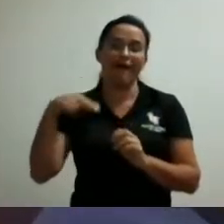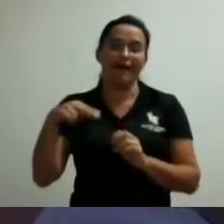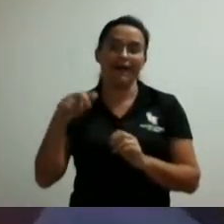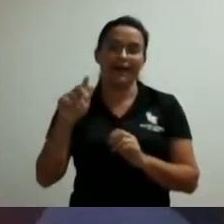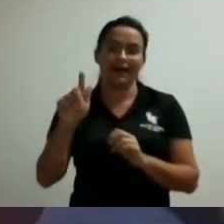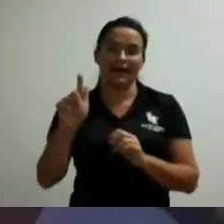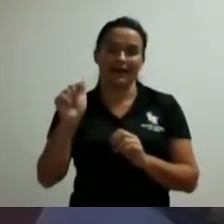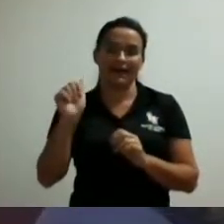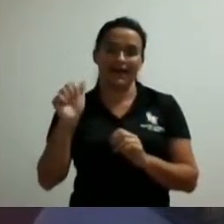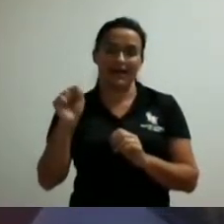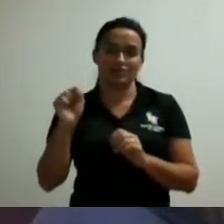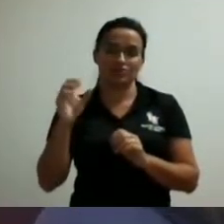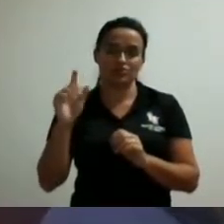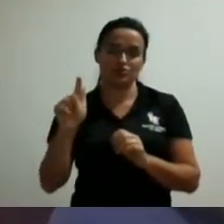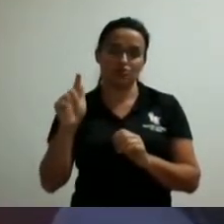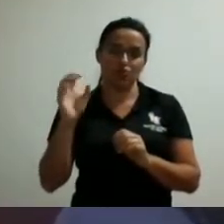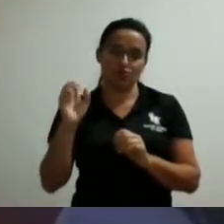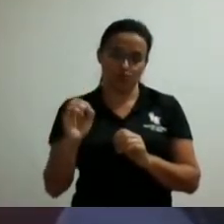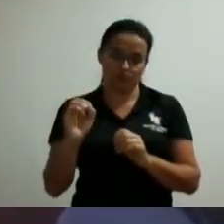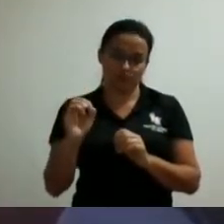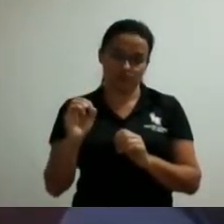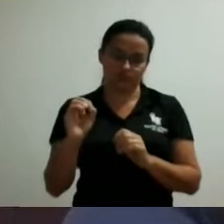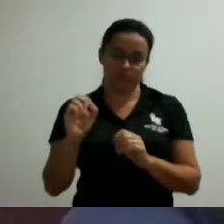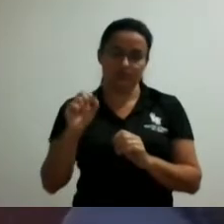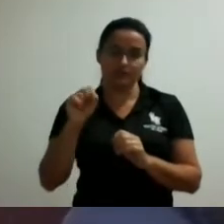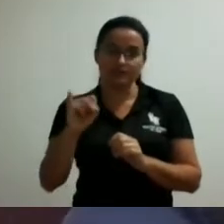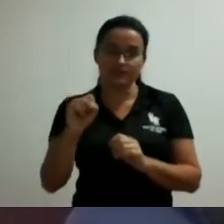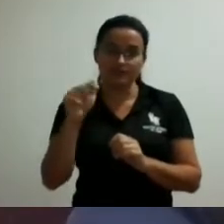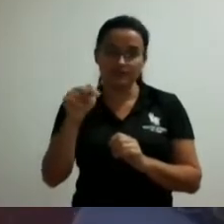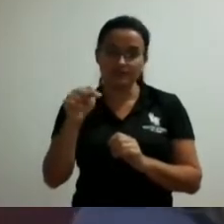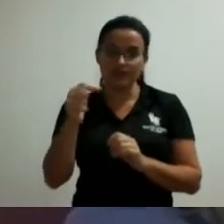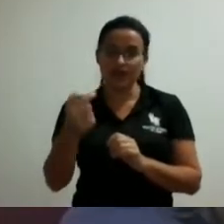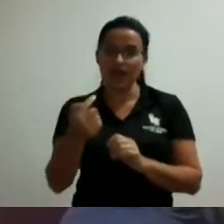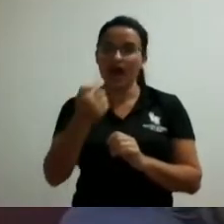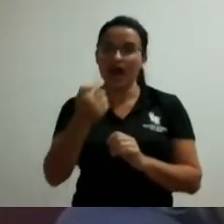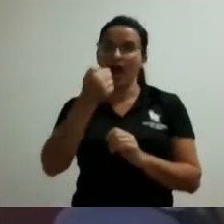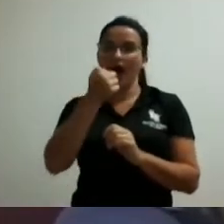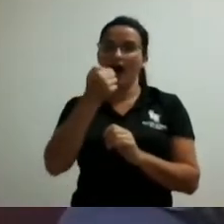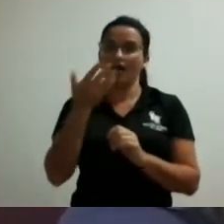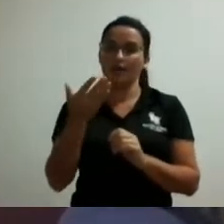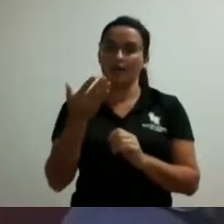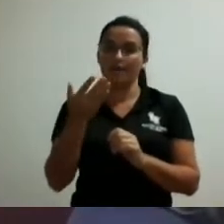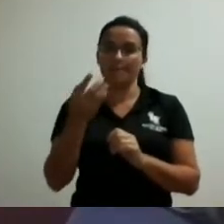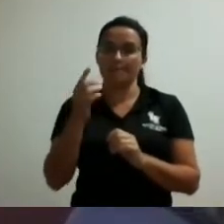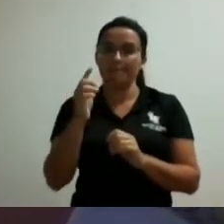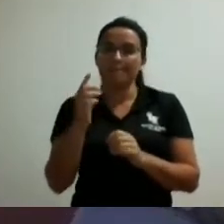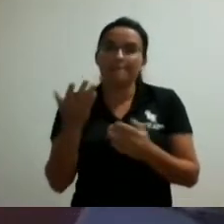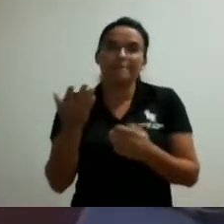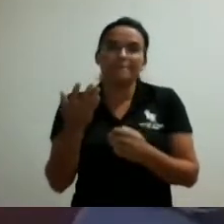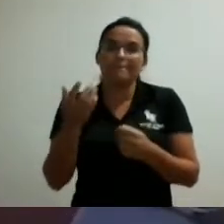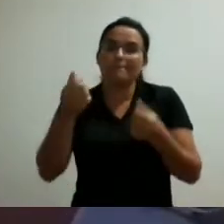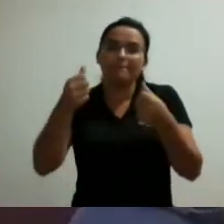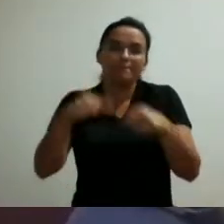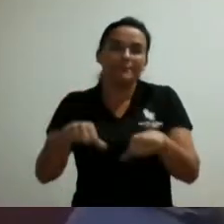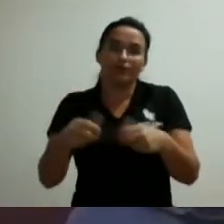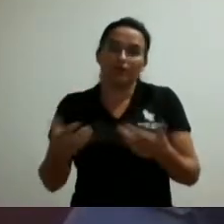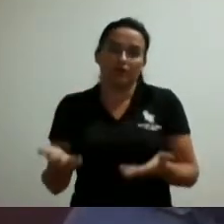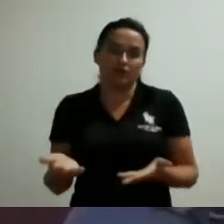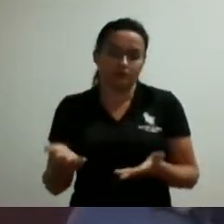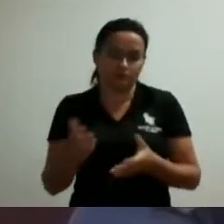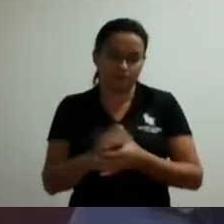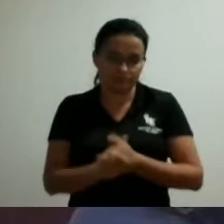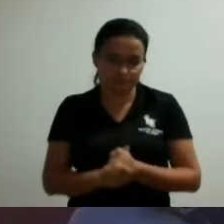dedo na boca para tentar desengasgar você piora dificulta a reanimação e muitas das vezes é a causa principal